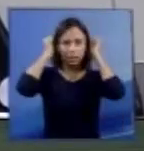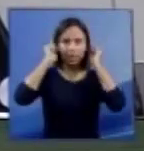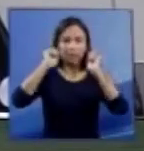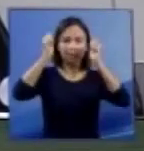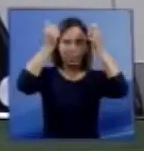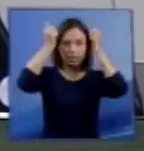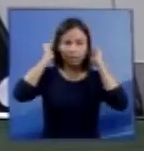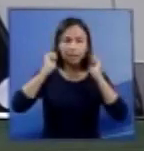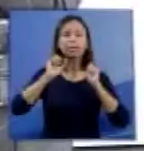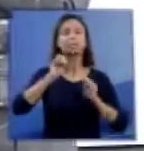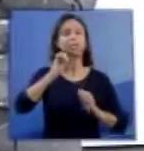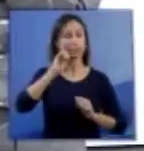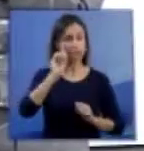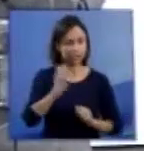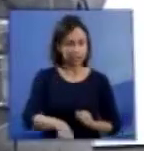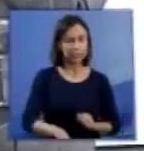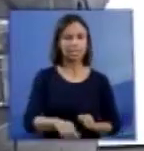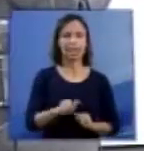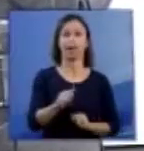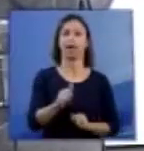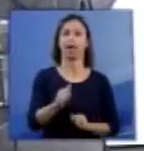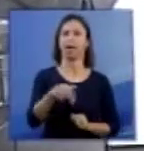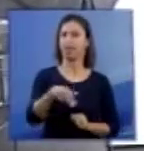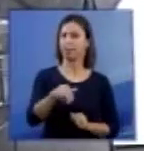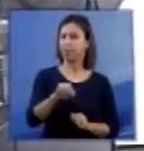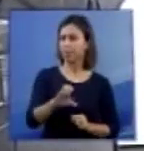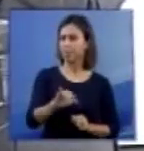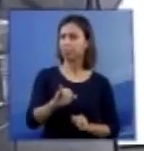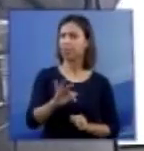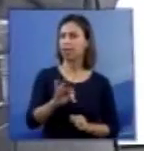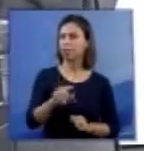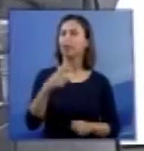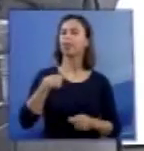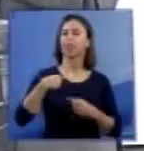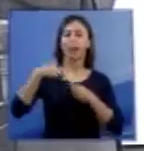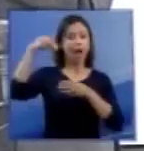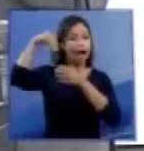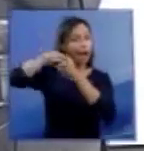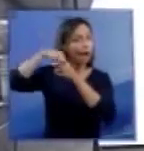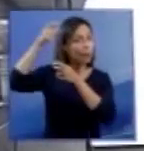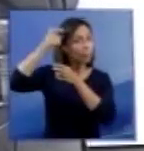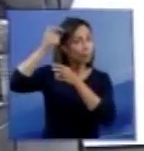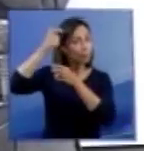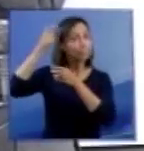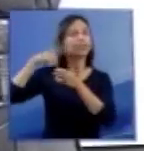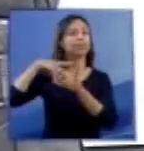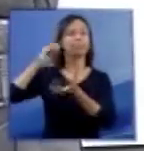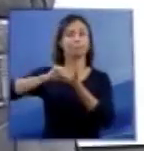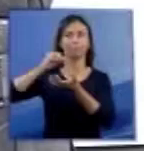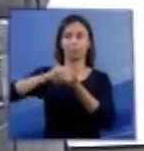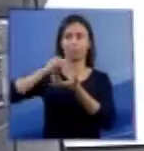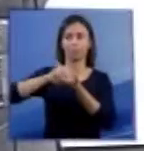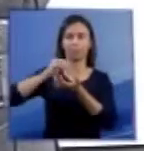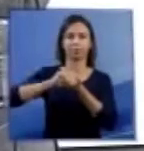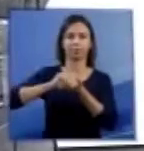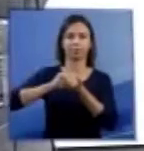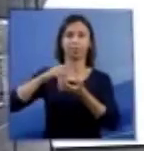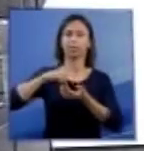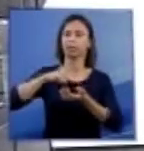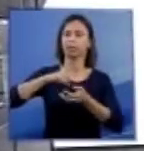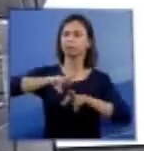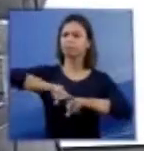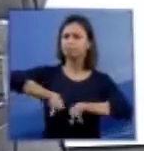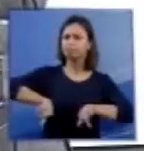anencefalas mesmo. E esse documento do Comitê Nacional de Bioética da Itália, subscrito pelos dezenas de